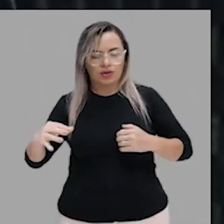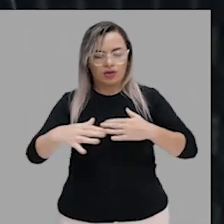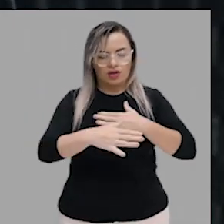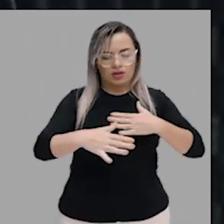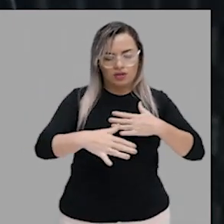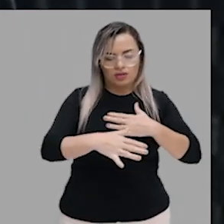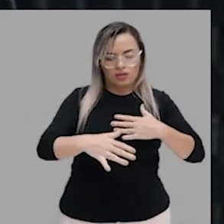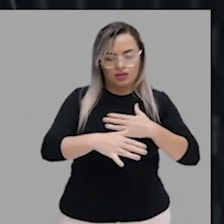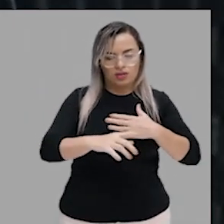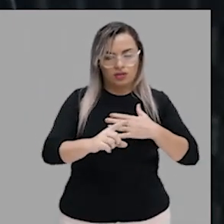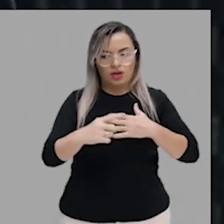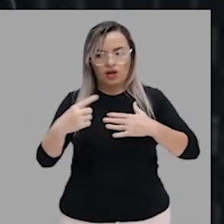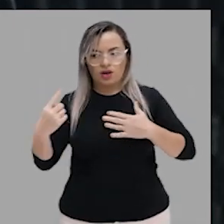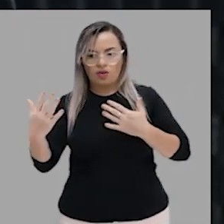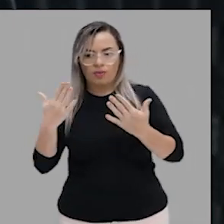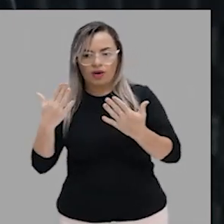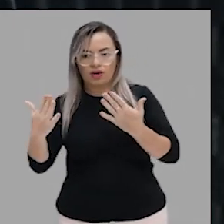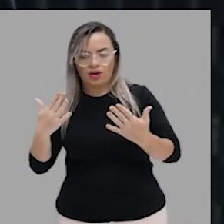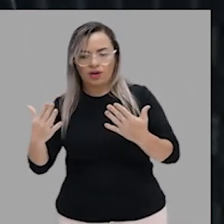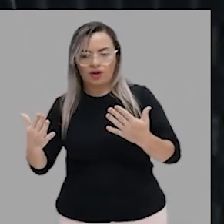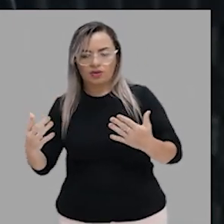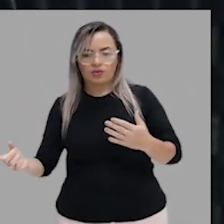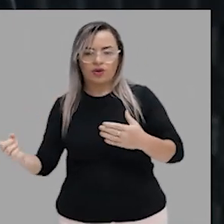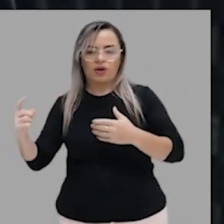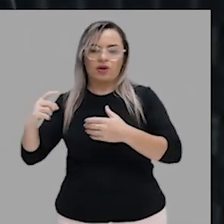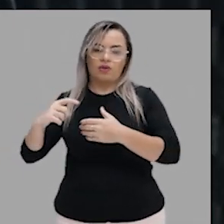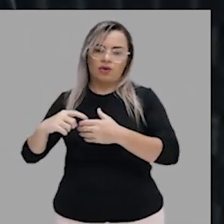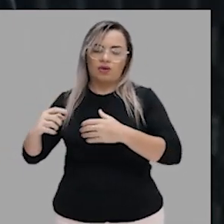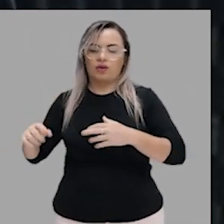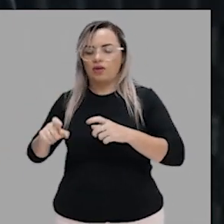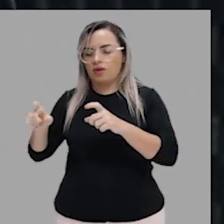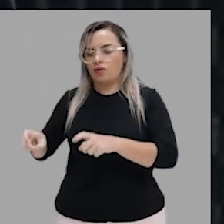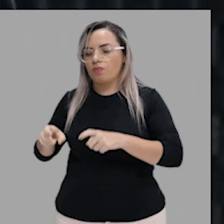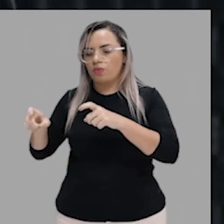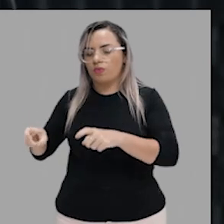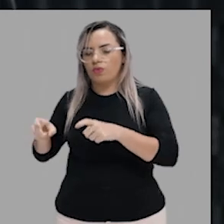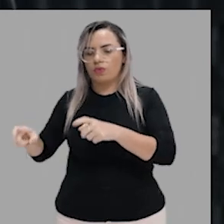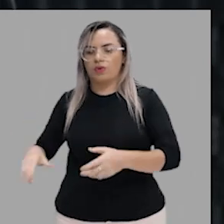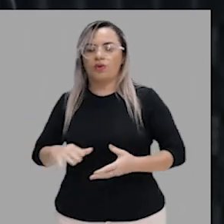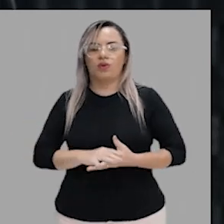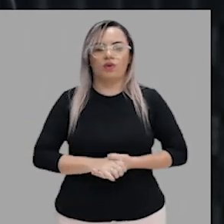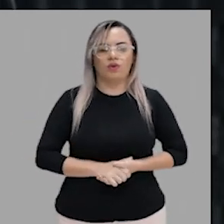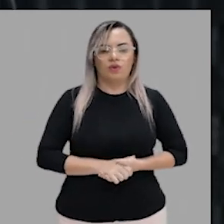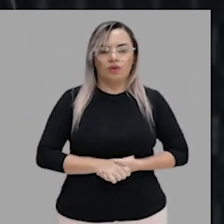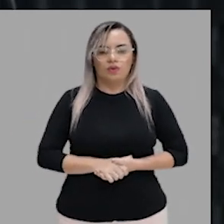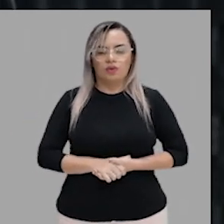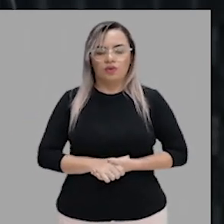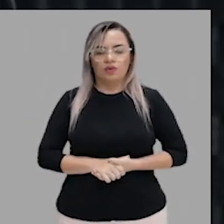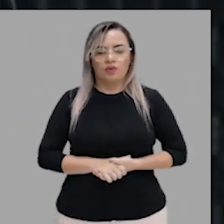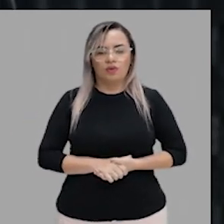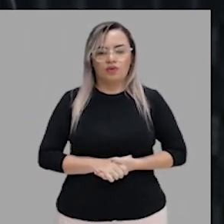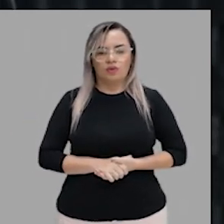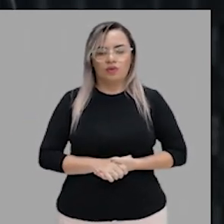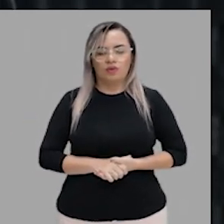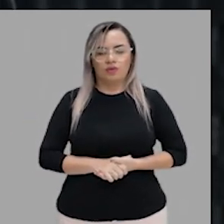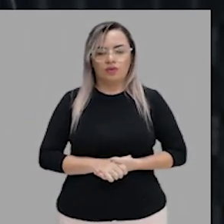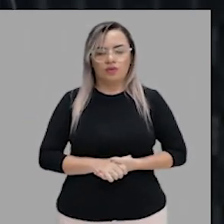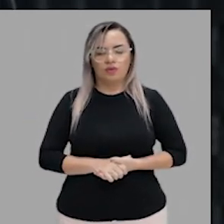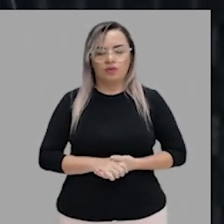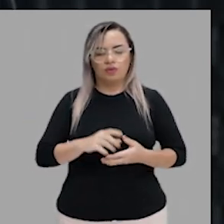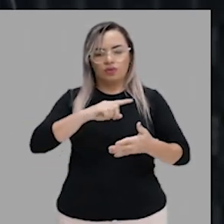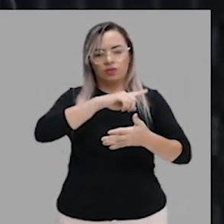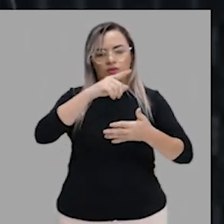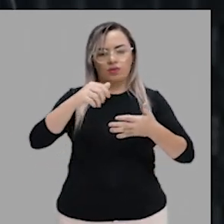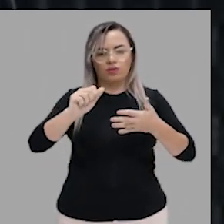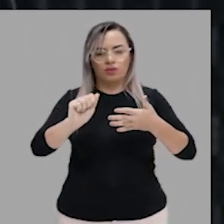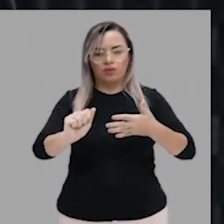Então, o certo aqui seria preferimos pagar juros a ficar sem produto. Tá certo? Do